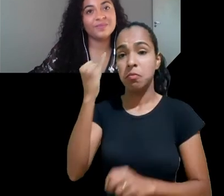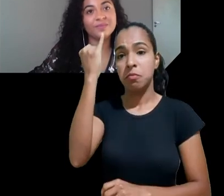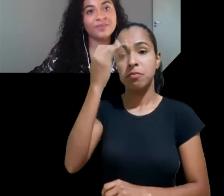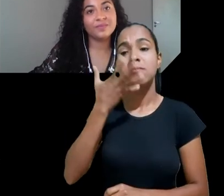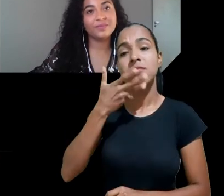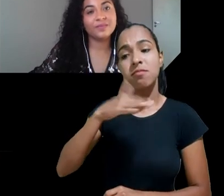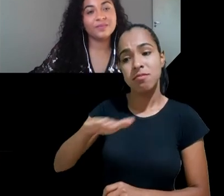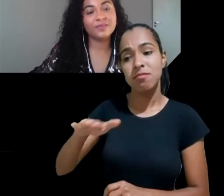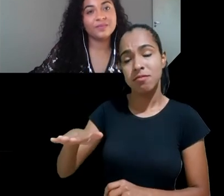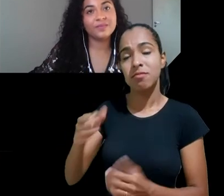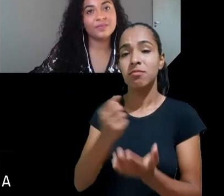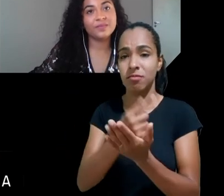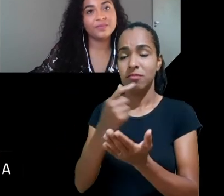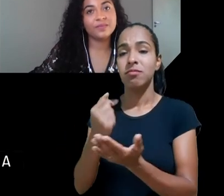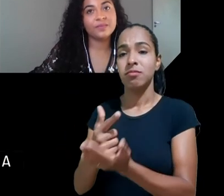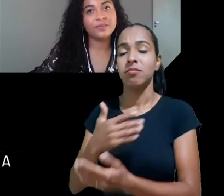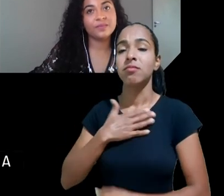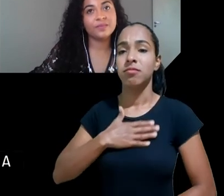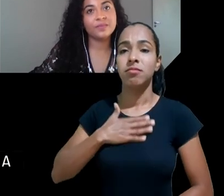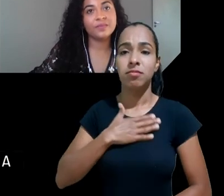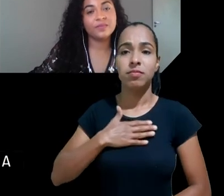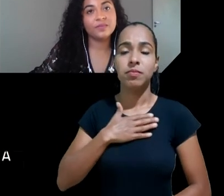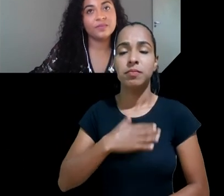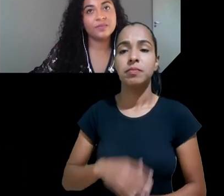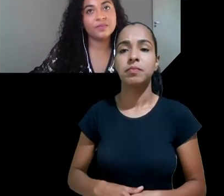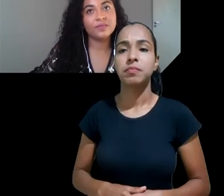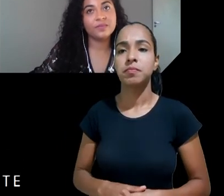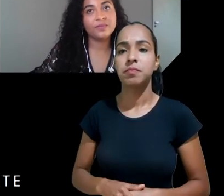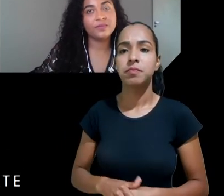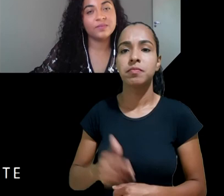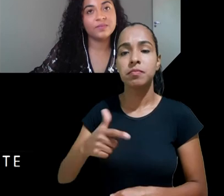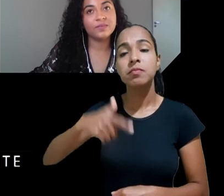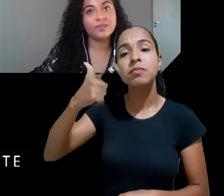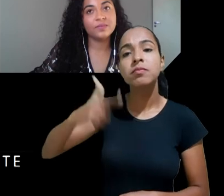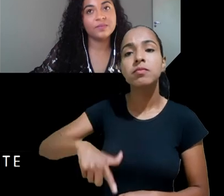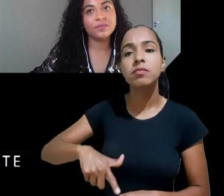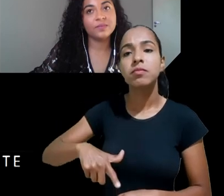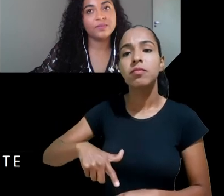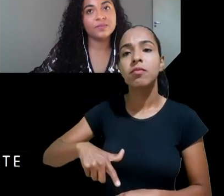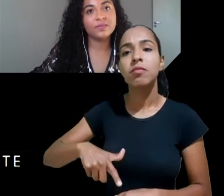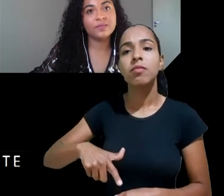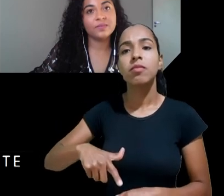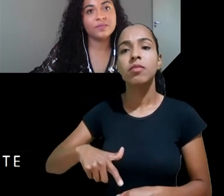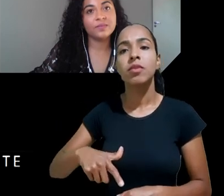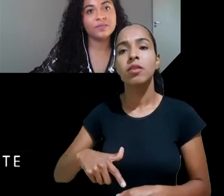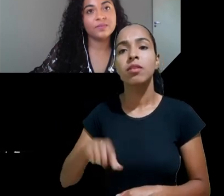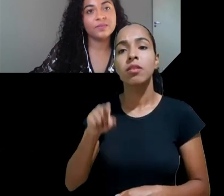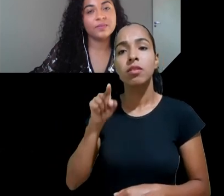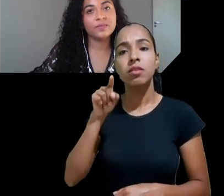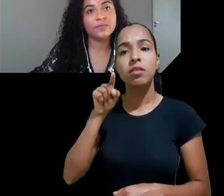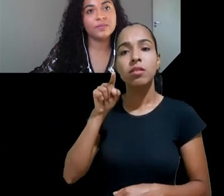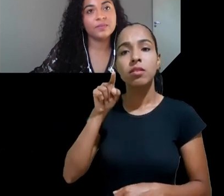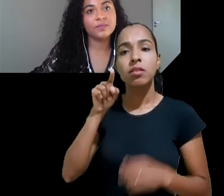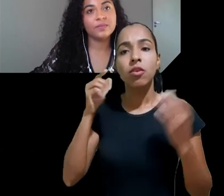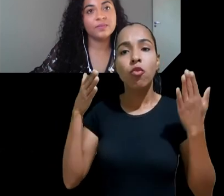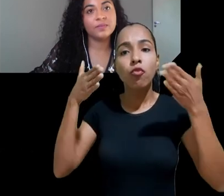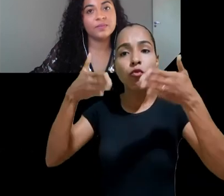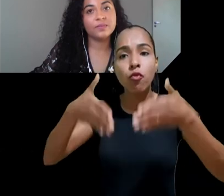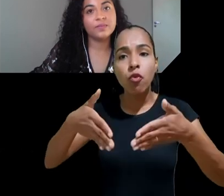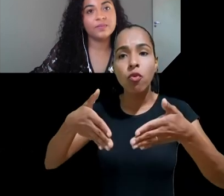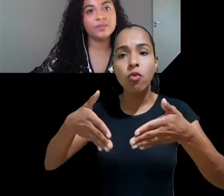Eu preciso também dizer que o processo de construção desse fórum jamais teria sido possível sem um olhar